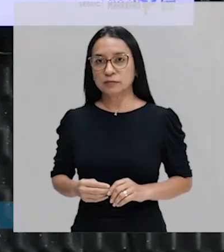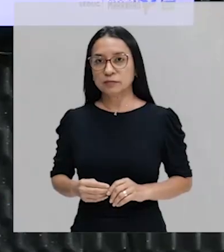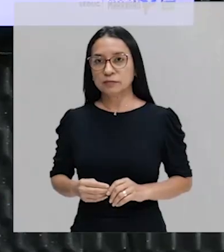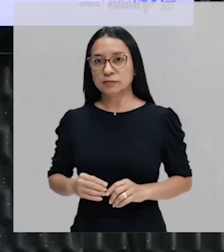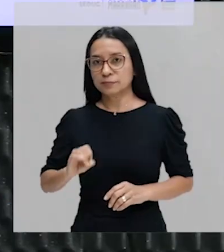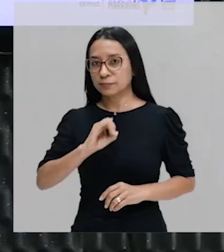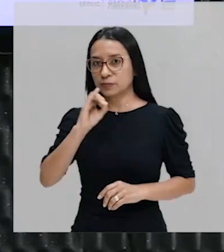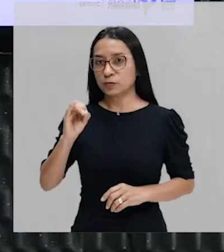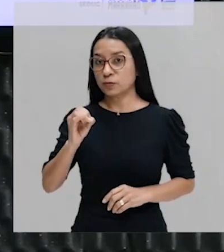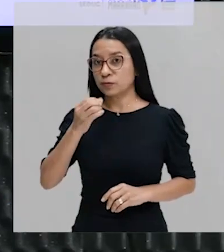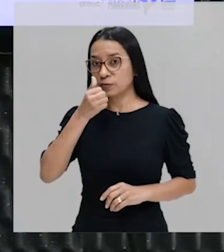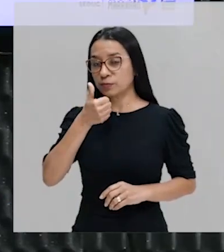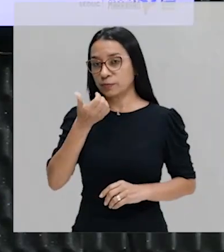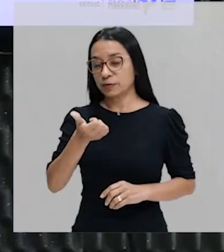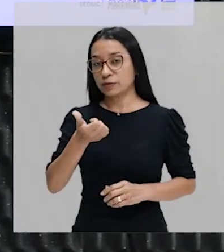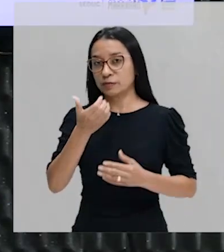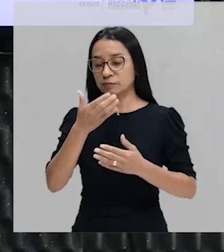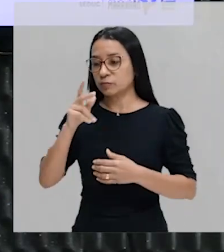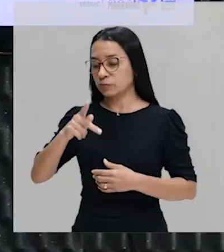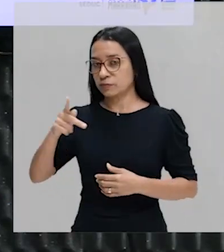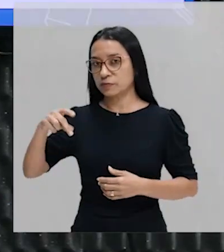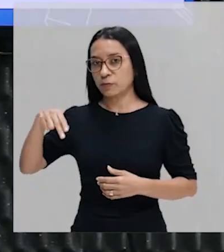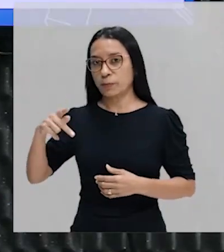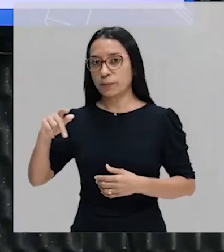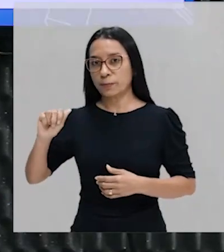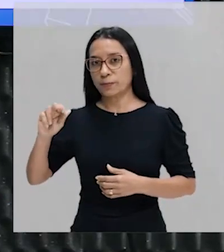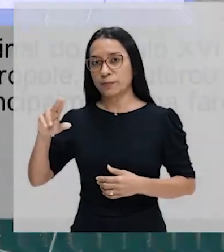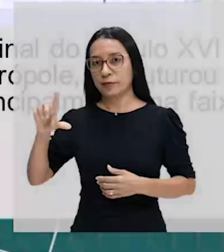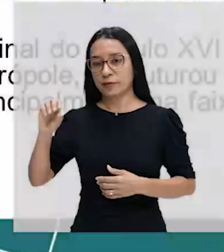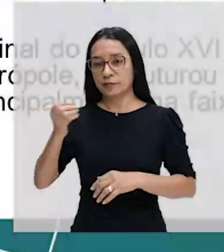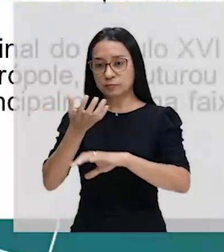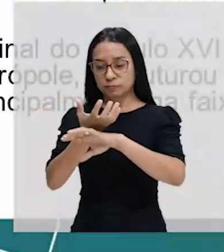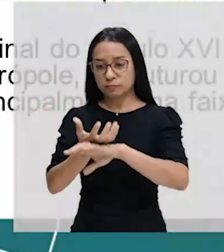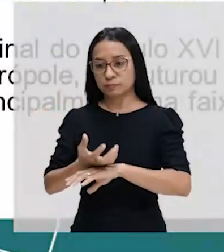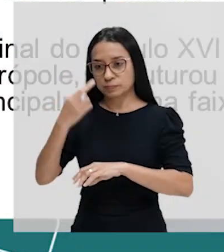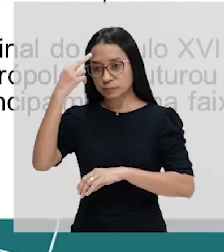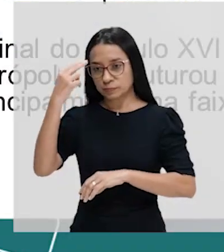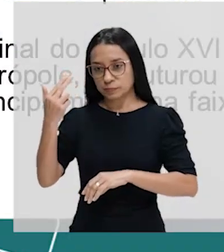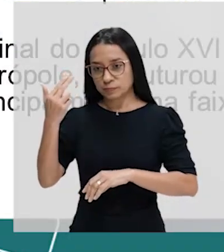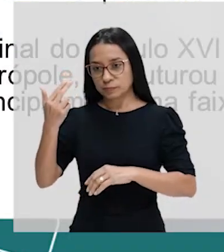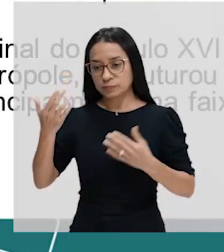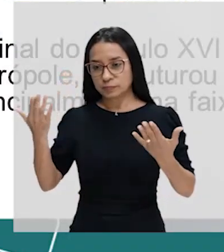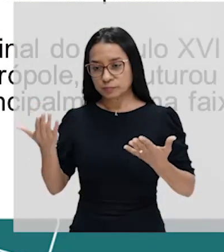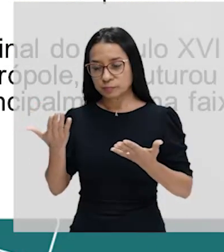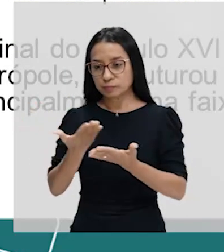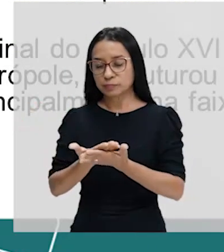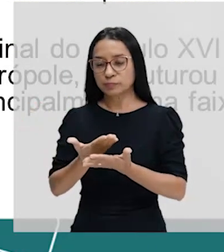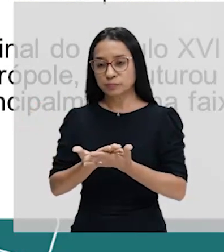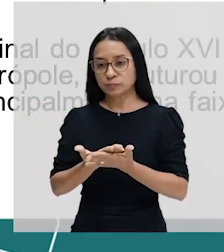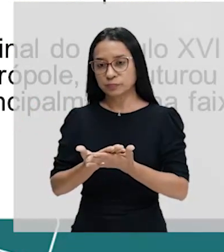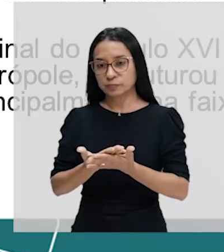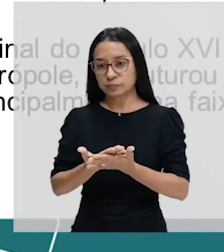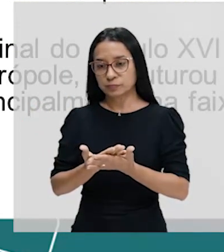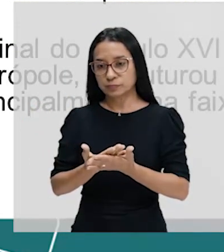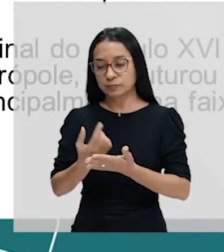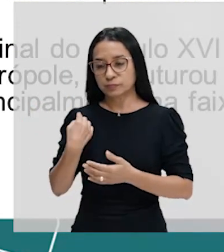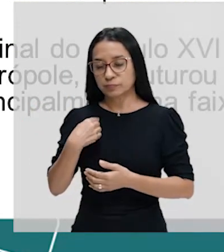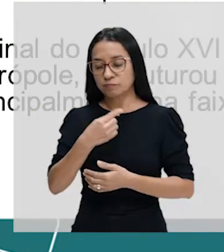E aí pessoal, tudo bem? Professor Paulo Gereba de História. Nossa aula de hoje iremos tratar